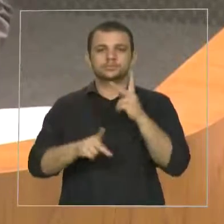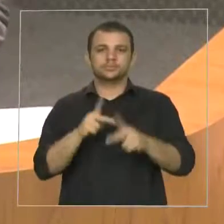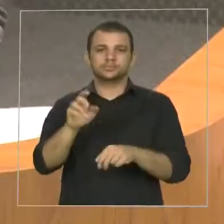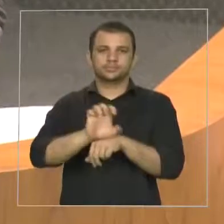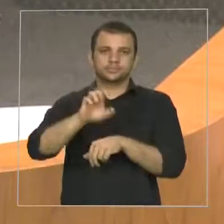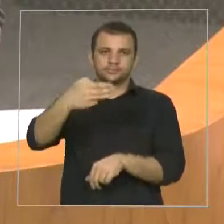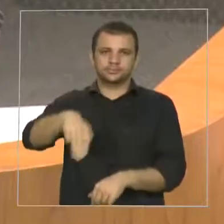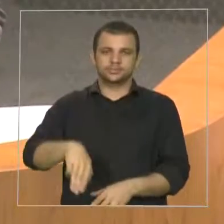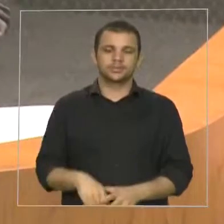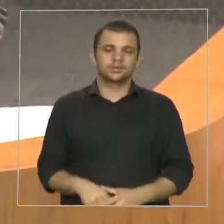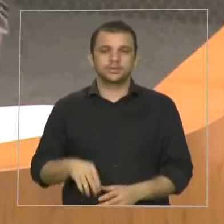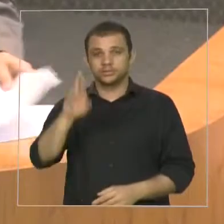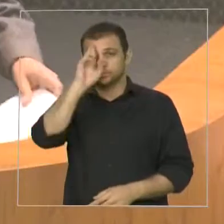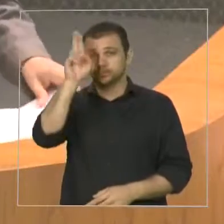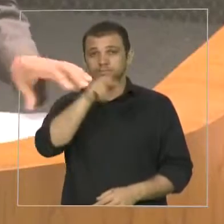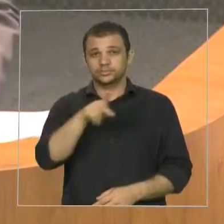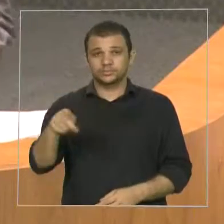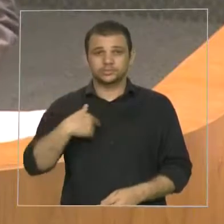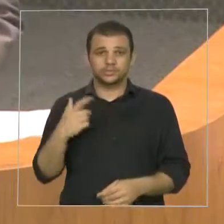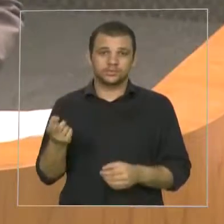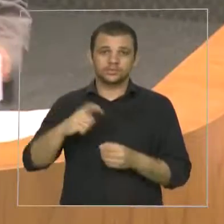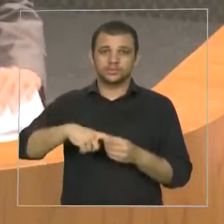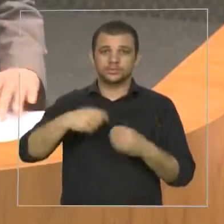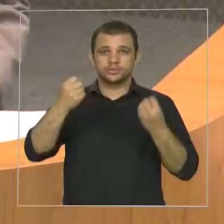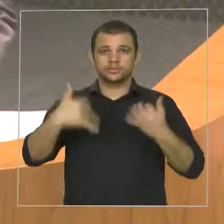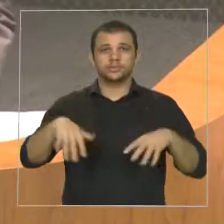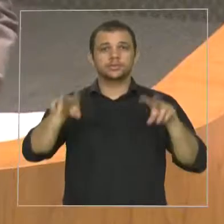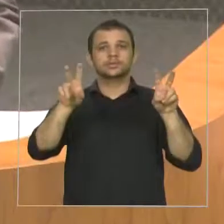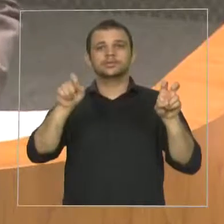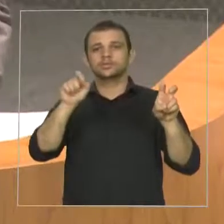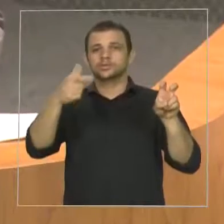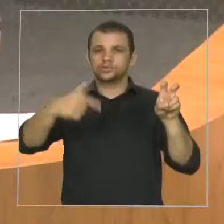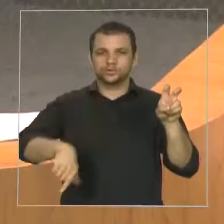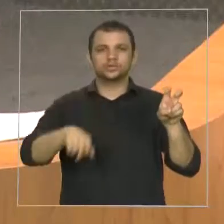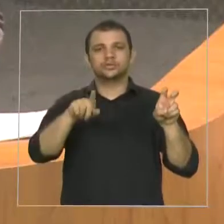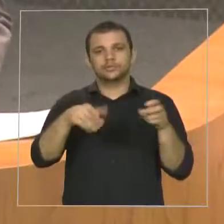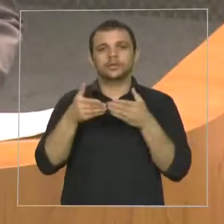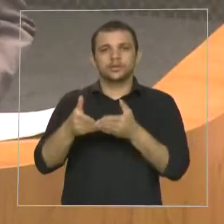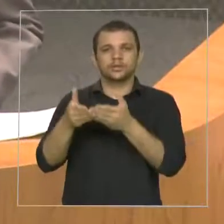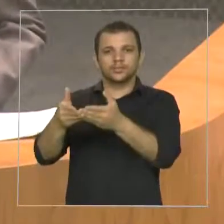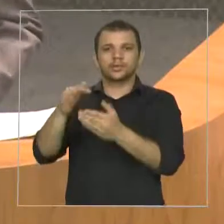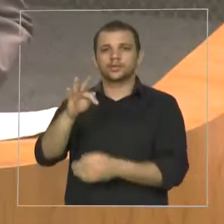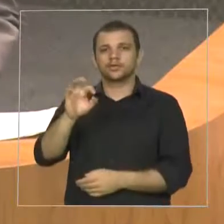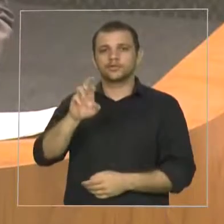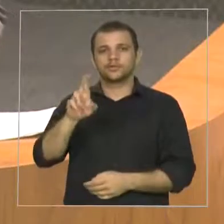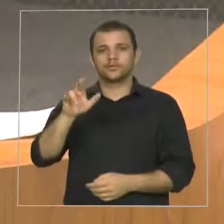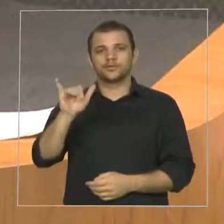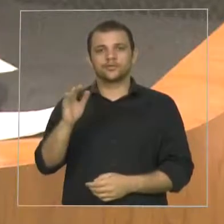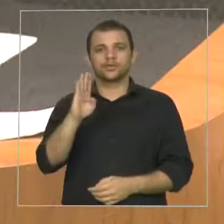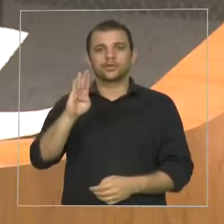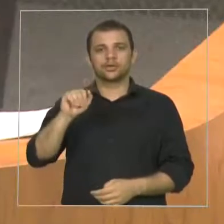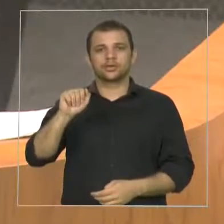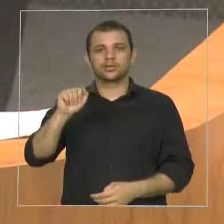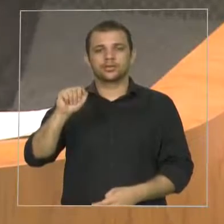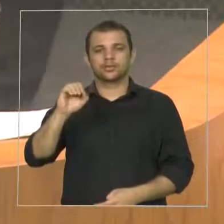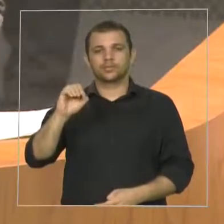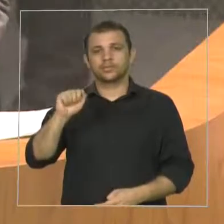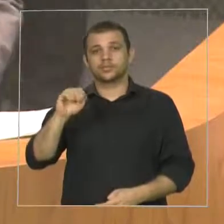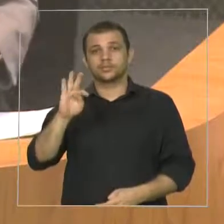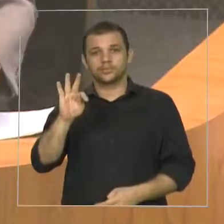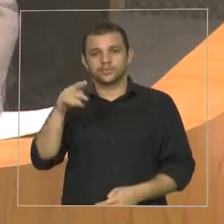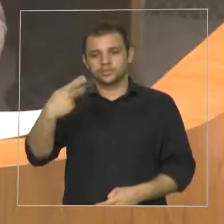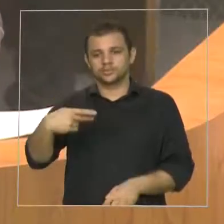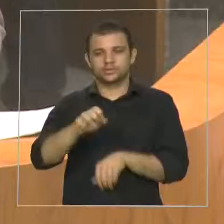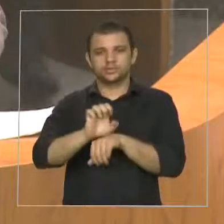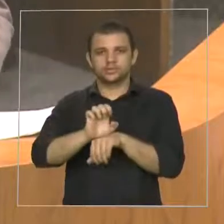nosso tema, mais uma vez, é o serviço de ferribolte do estado do Maranhão. Nós